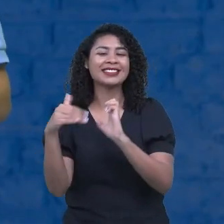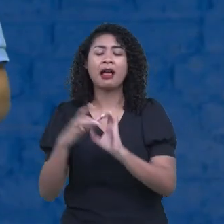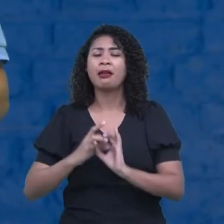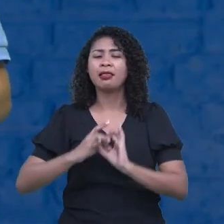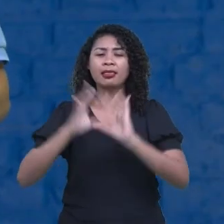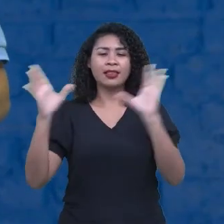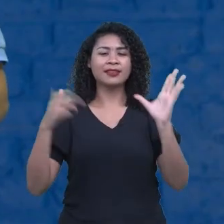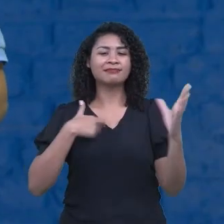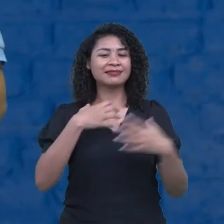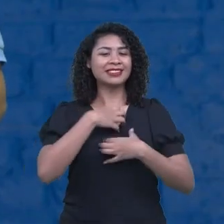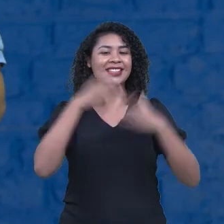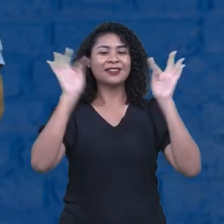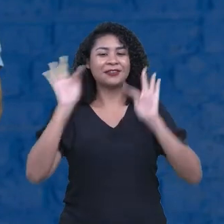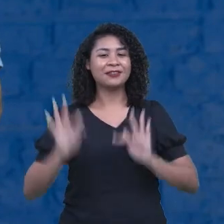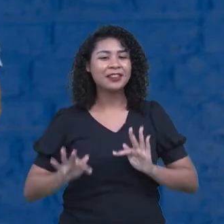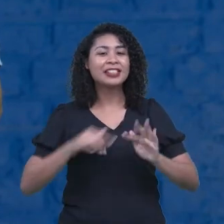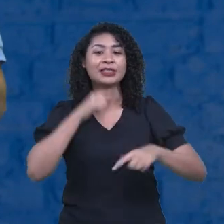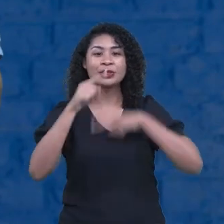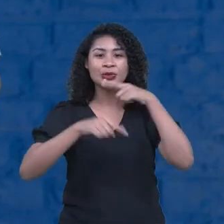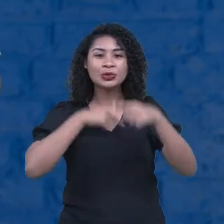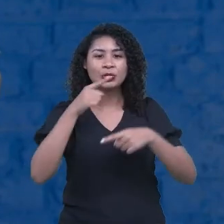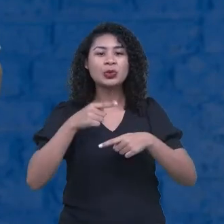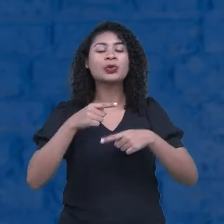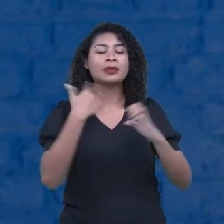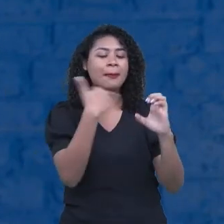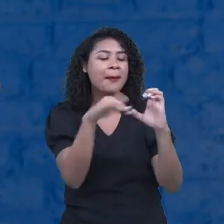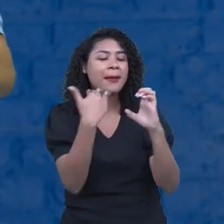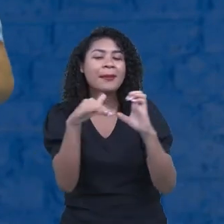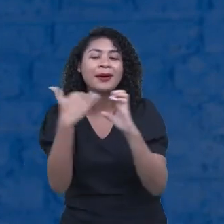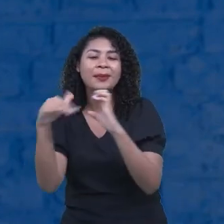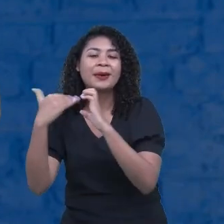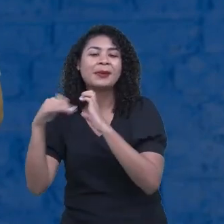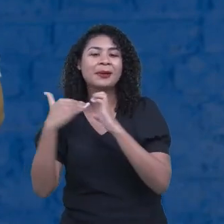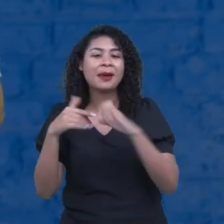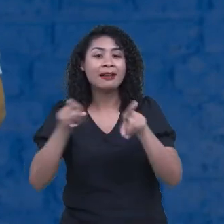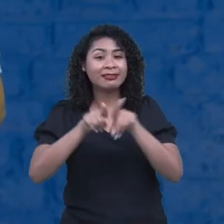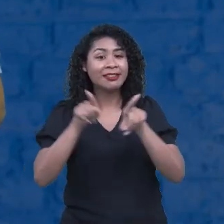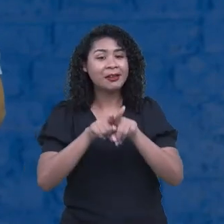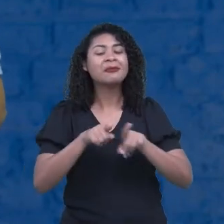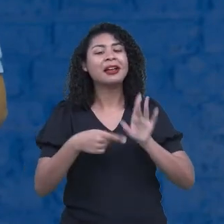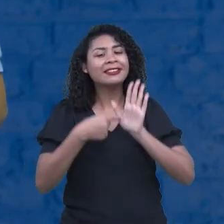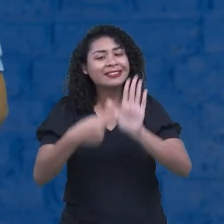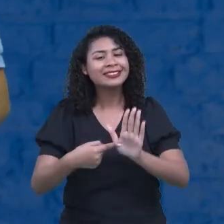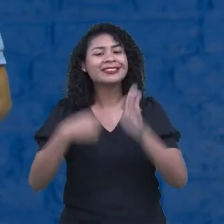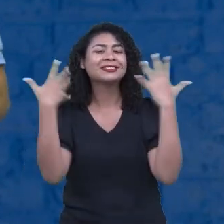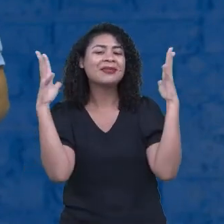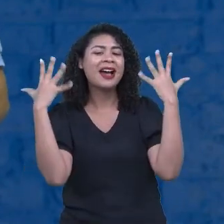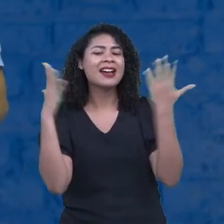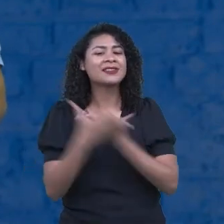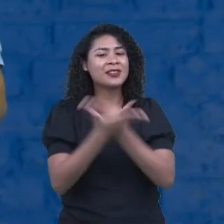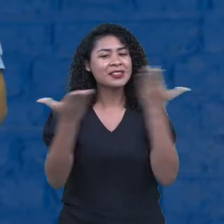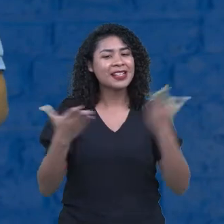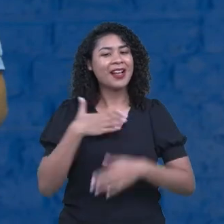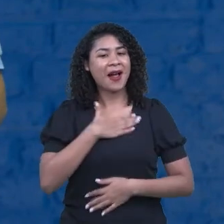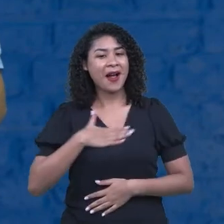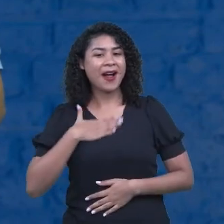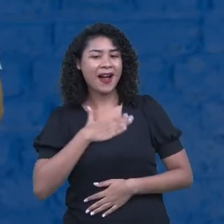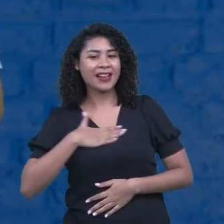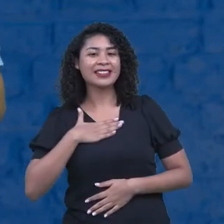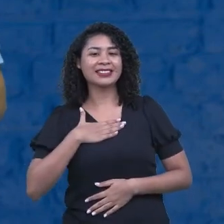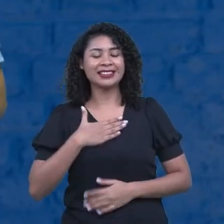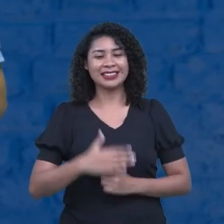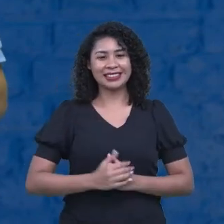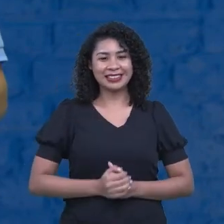receber os questionamentos, as dúvidas. E também, quem sabe, parabenizando também que gostaram aí dos nossos encontros.